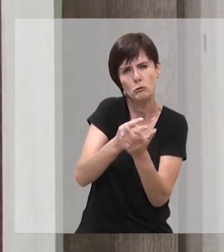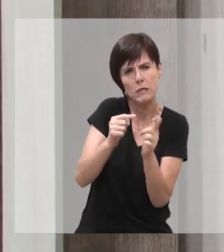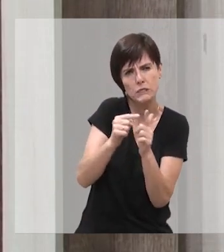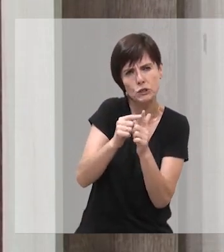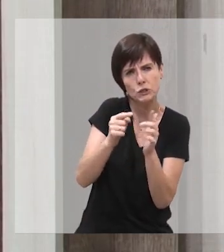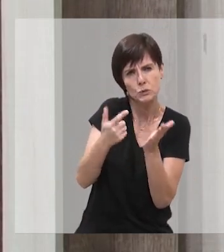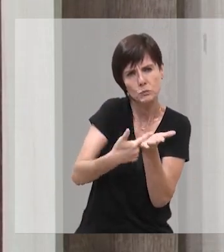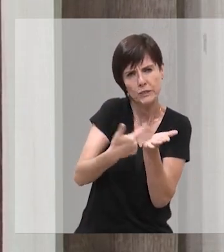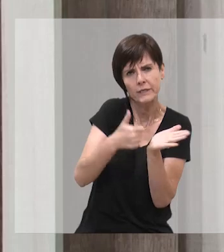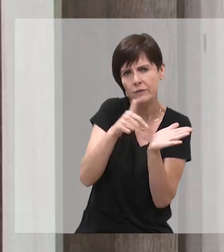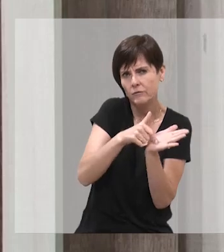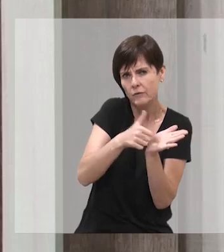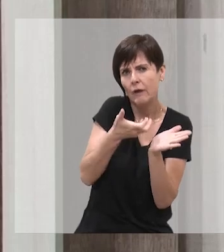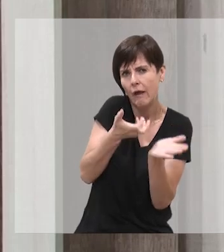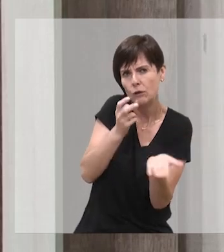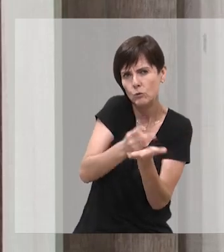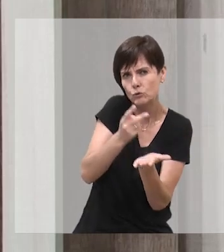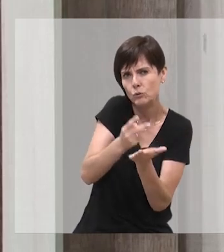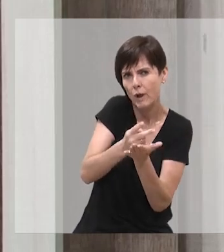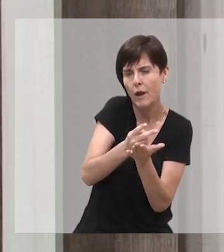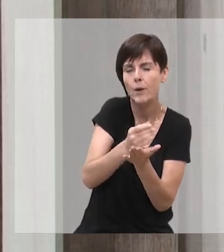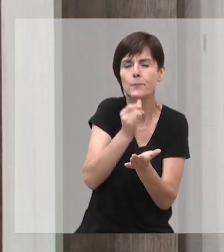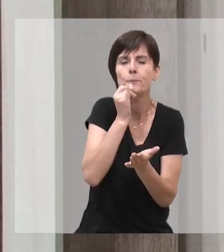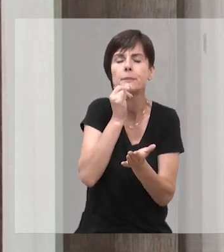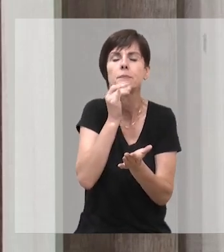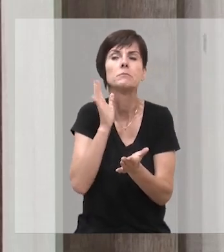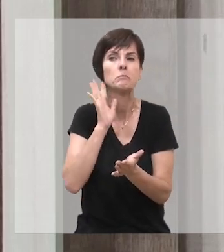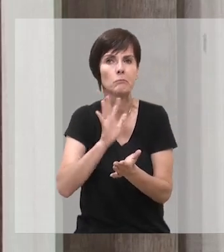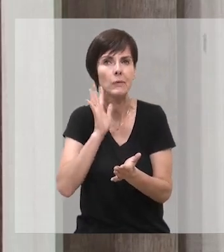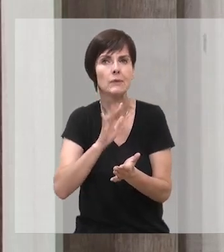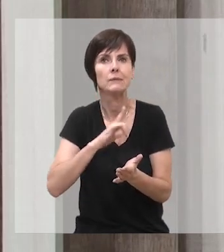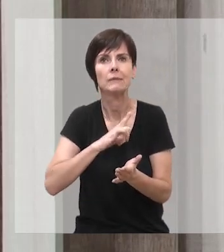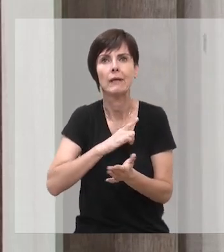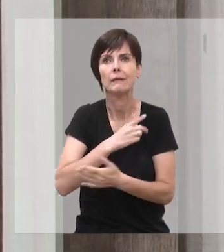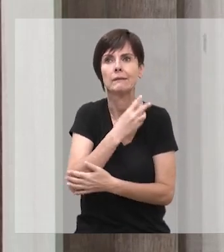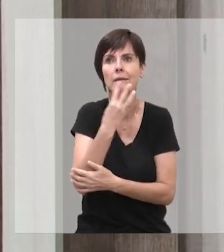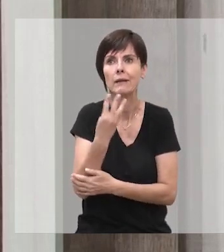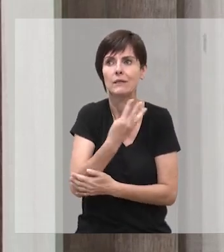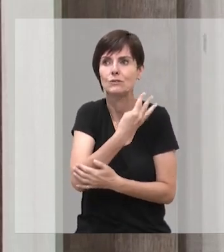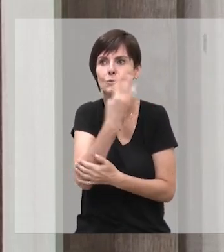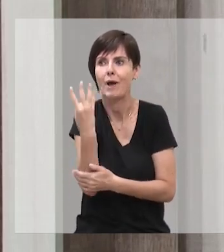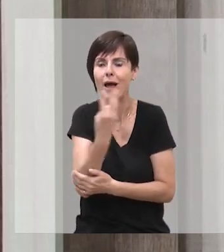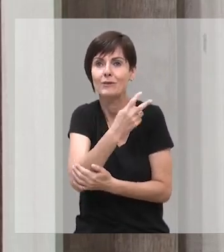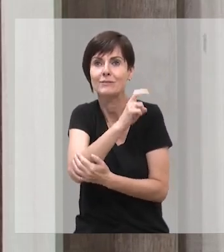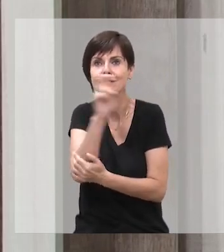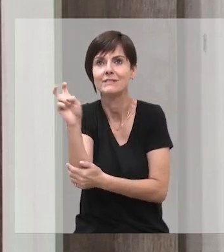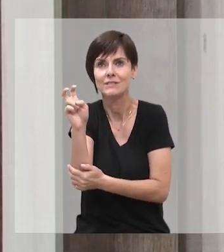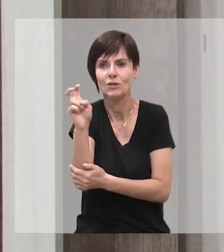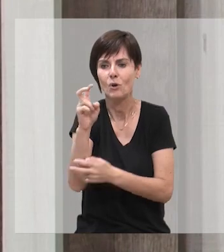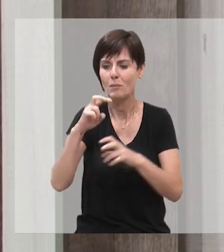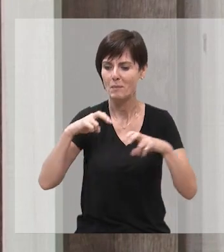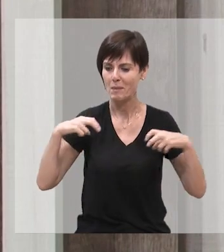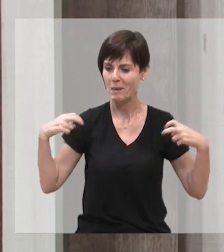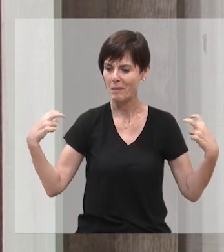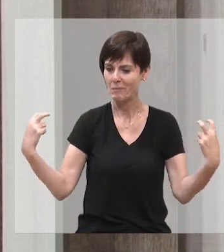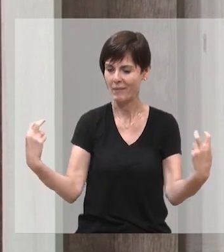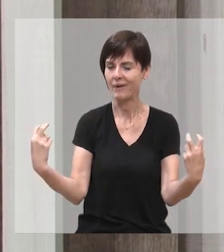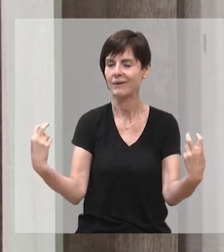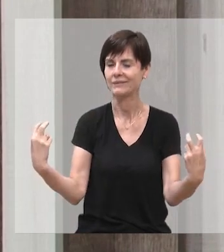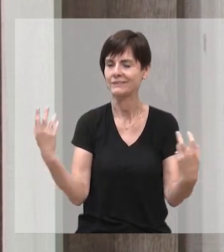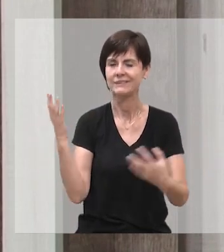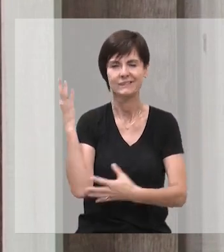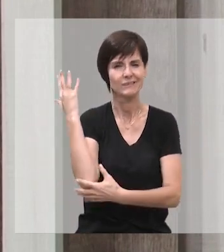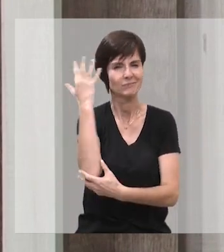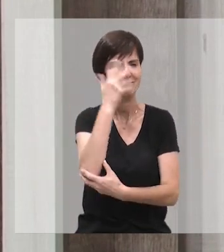dar em sequência, porque eu imagino que seria muito legal nós termos, por exemplo, três, quatro, cinco autores desses aqui numa roda de